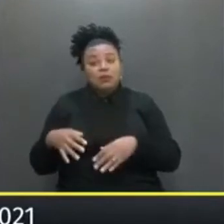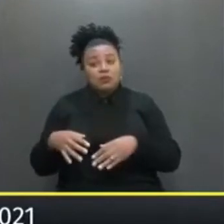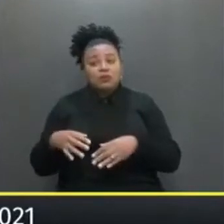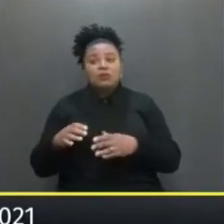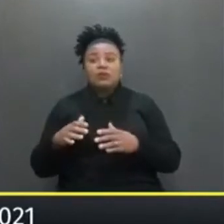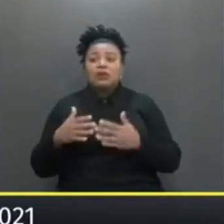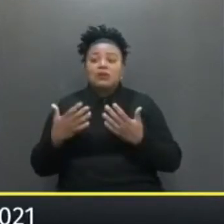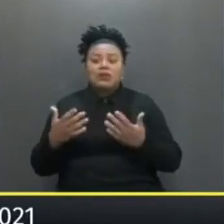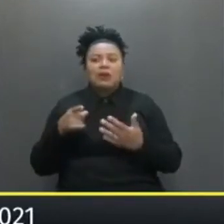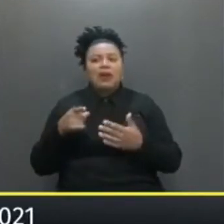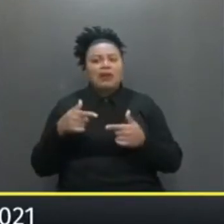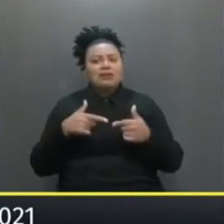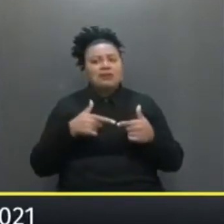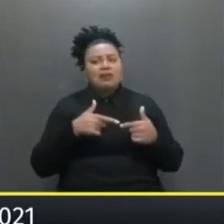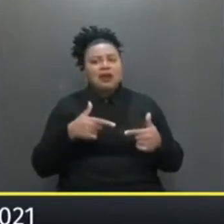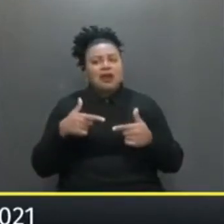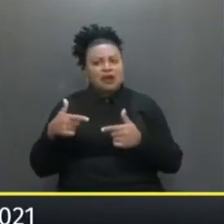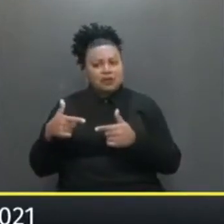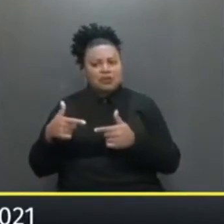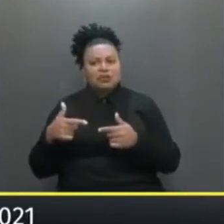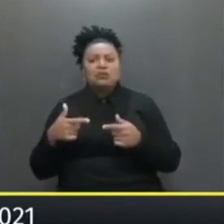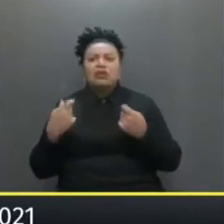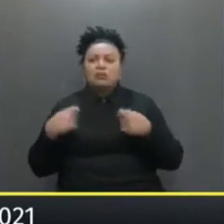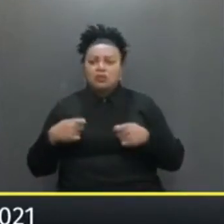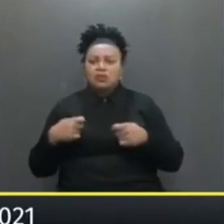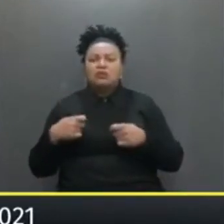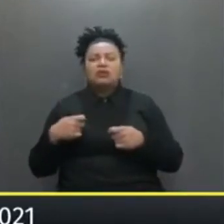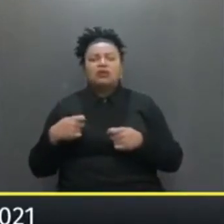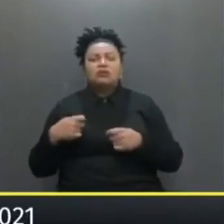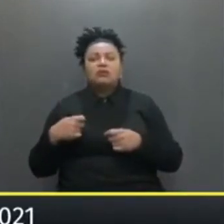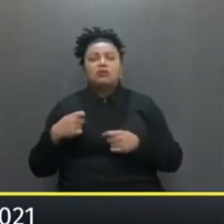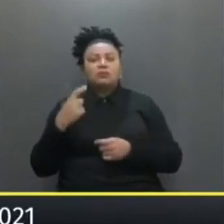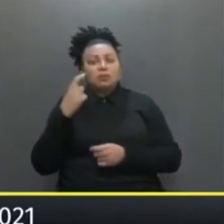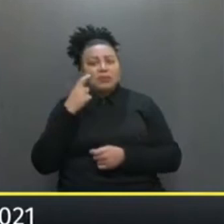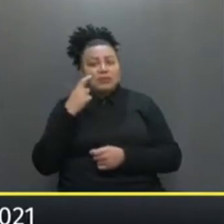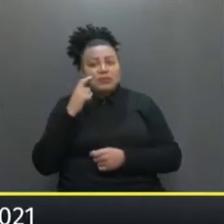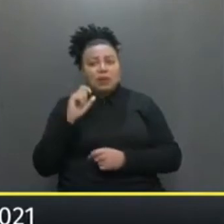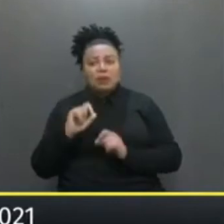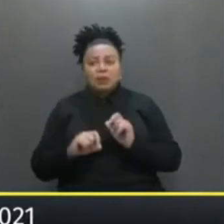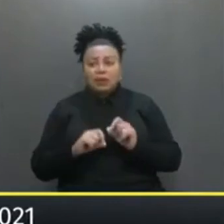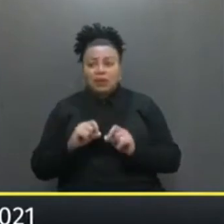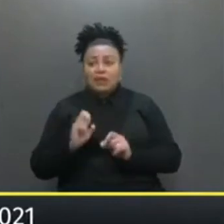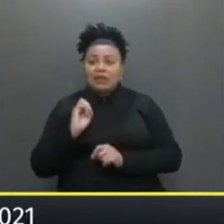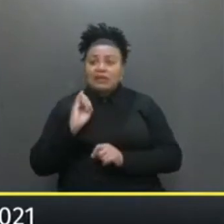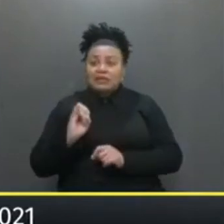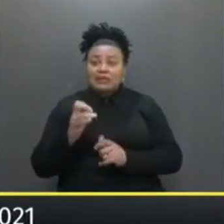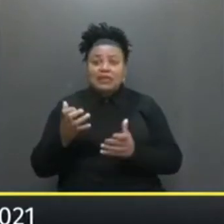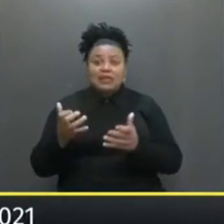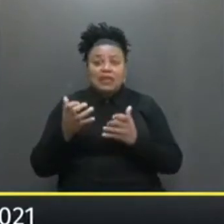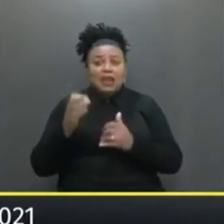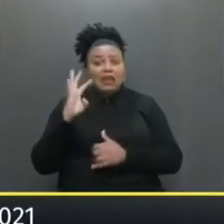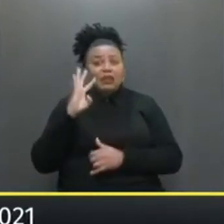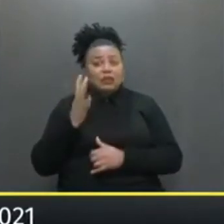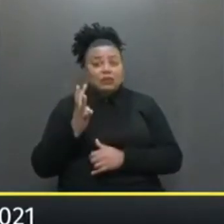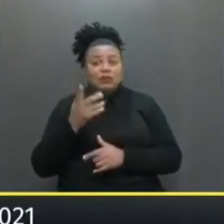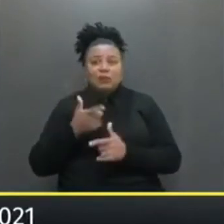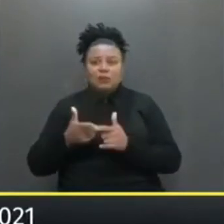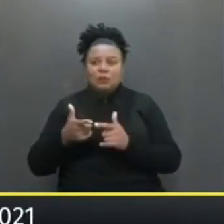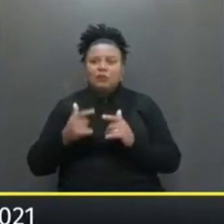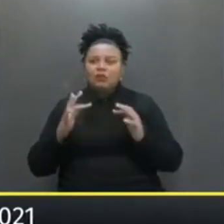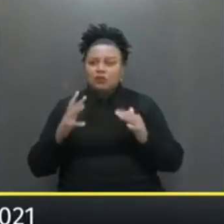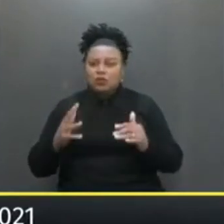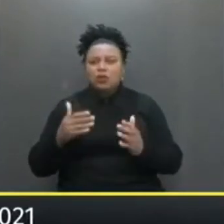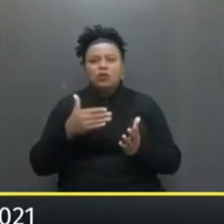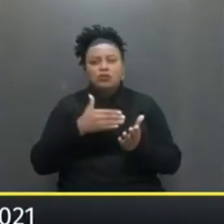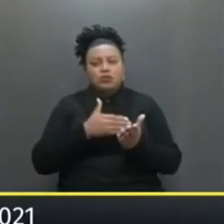Então essas ações Nós temos que otimizar Nós temos que pensar O seguinte Se a gente Quero resolver O problema de todos